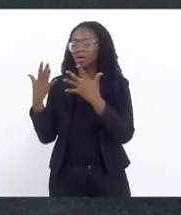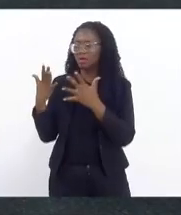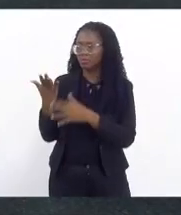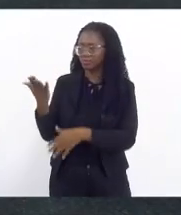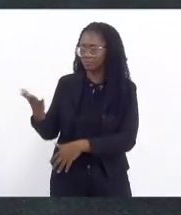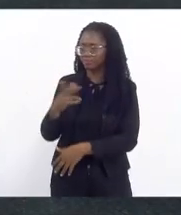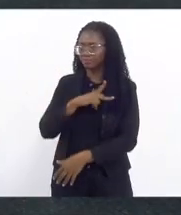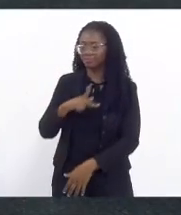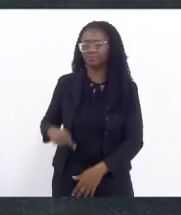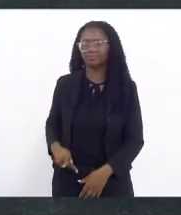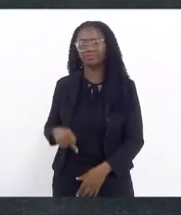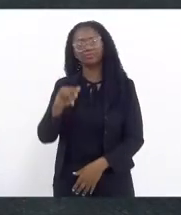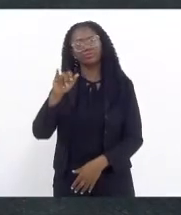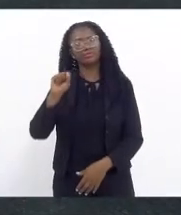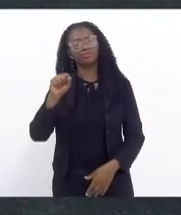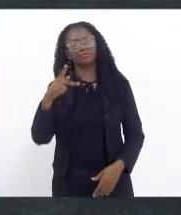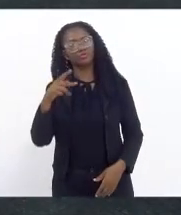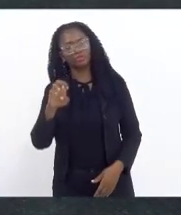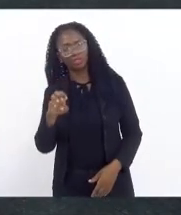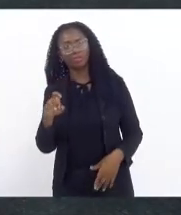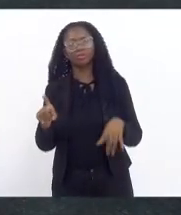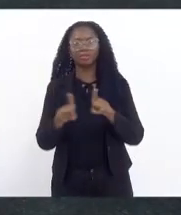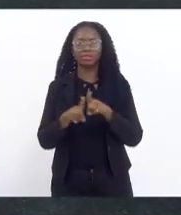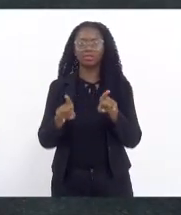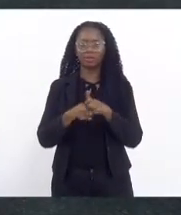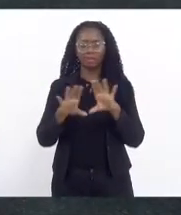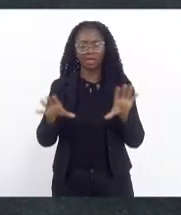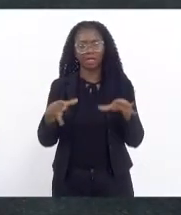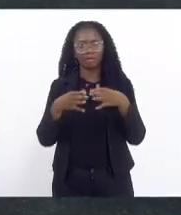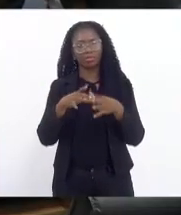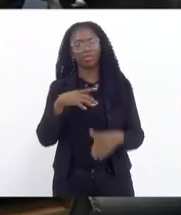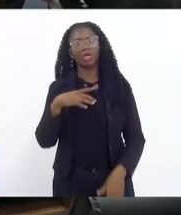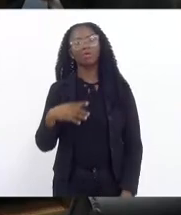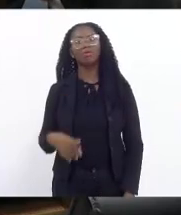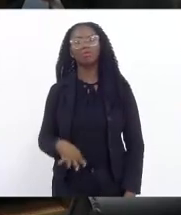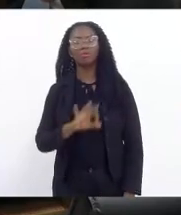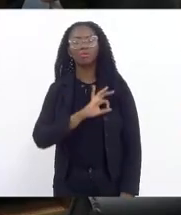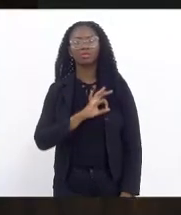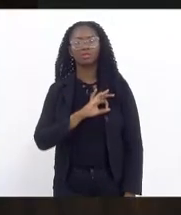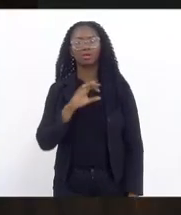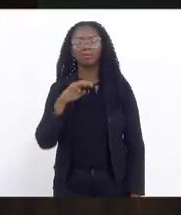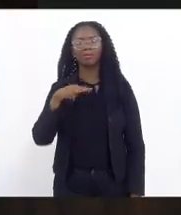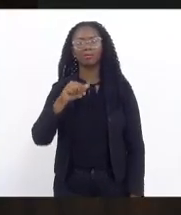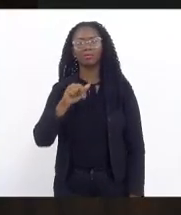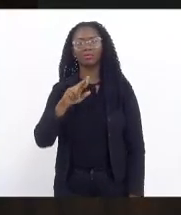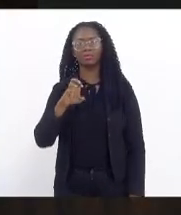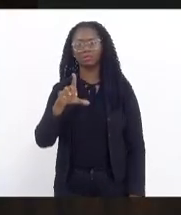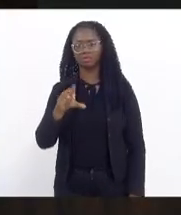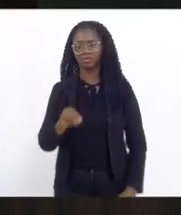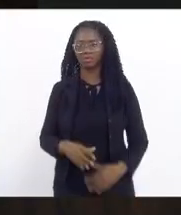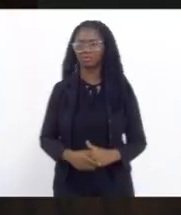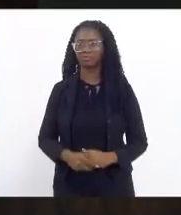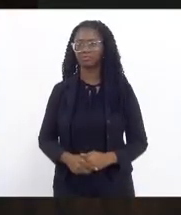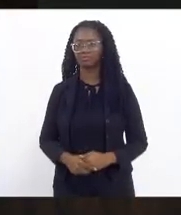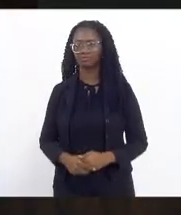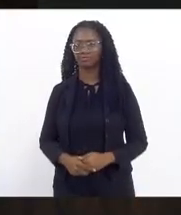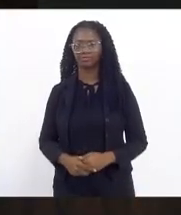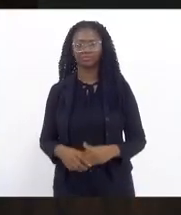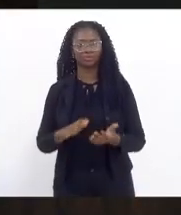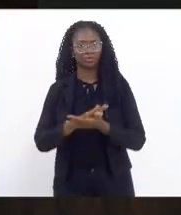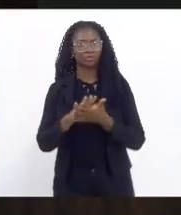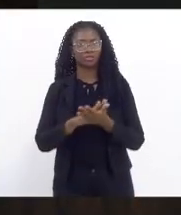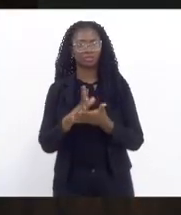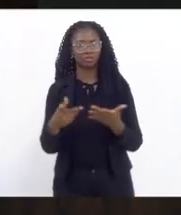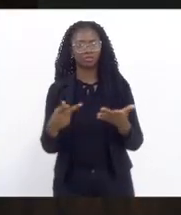do ISP e a toda a sua equipe delegada Marcelo Ortiz muito obrigada Não havendo mais nada tratado na ordem do dia